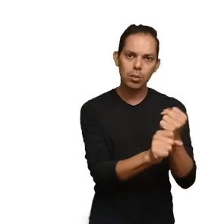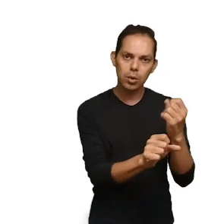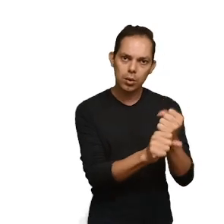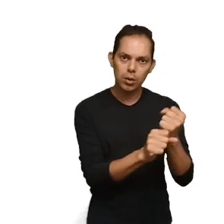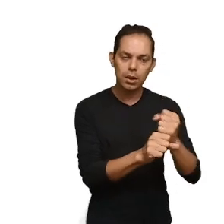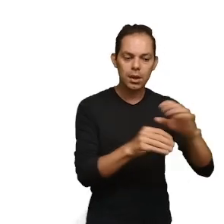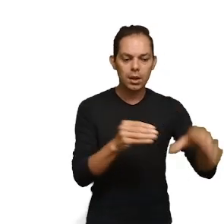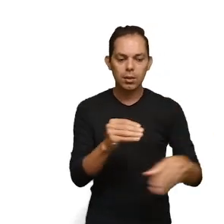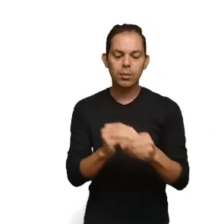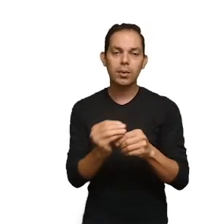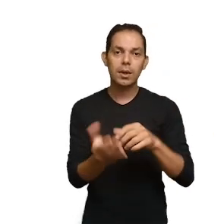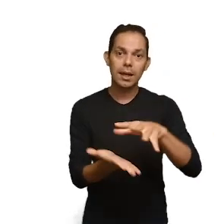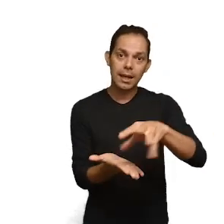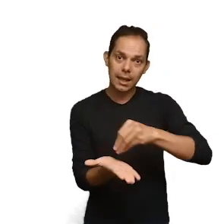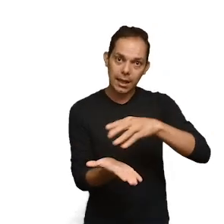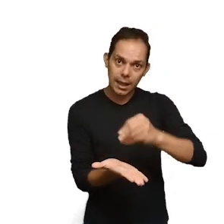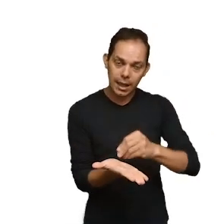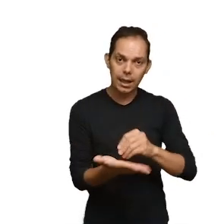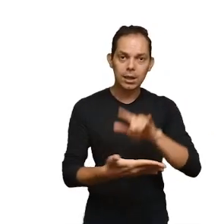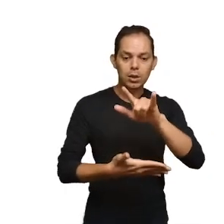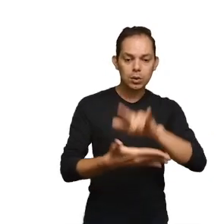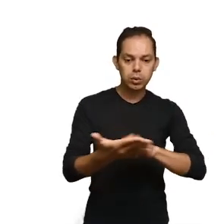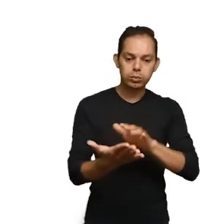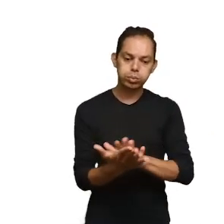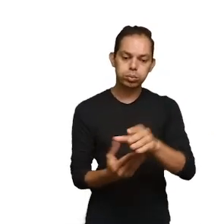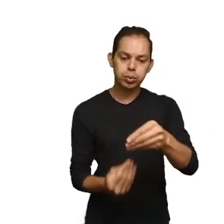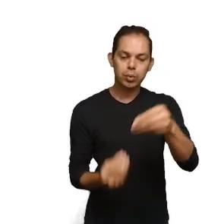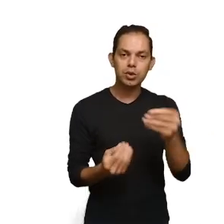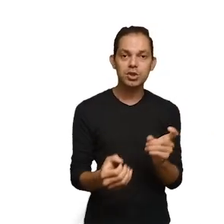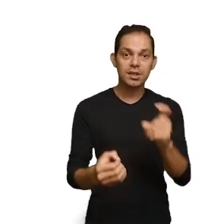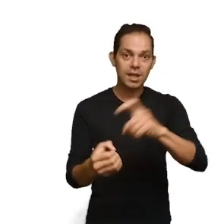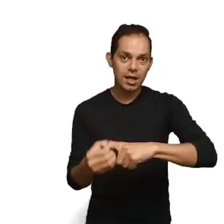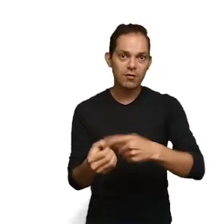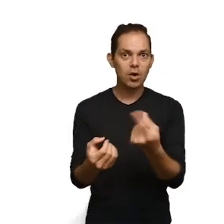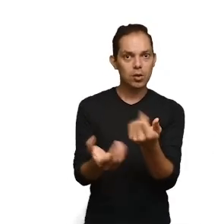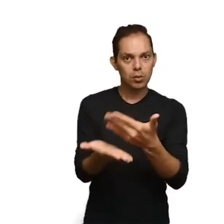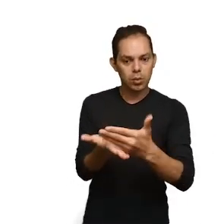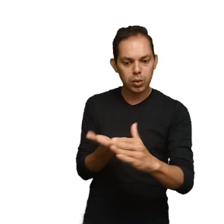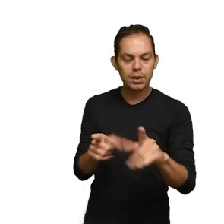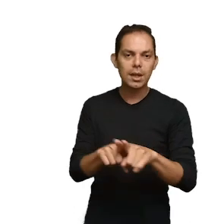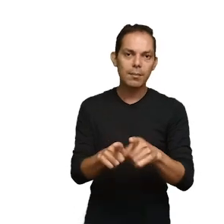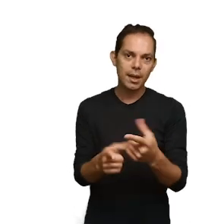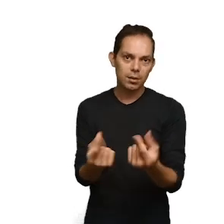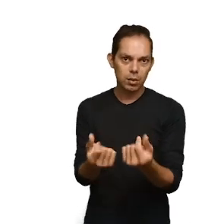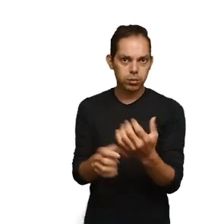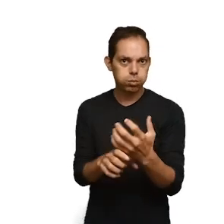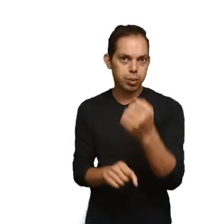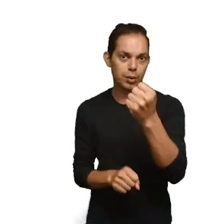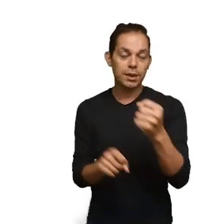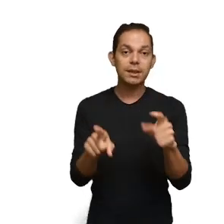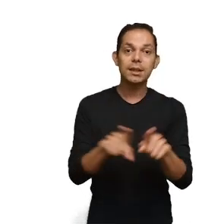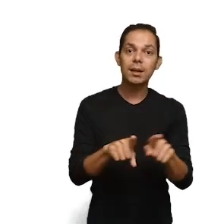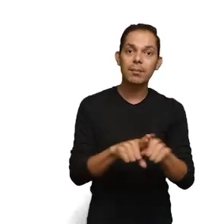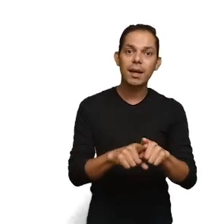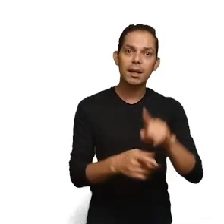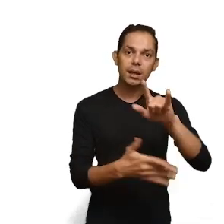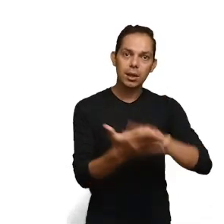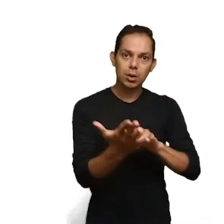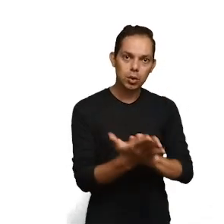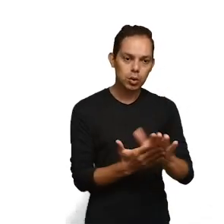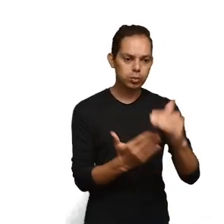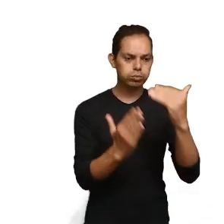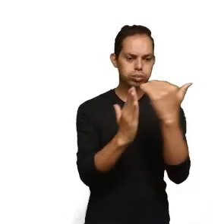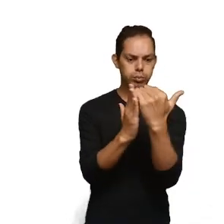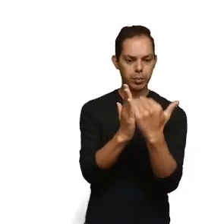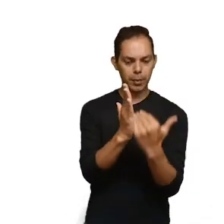anexe a cópia da guia de recolhimento da União de devolução de saldos e rendimentos, o extrato da